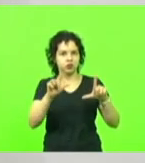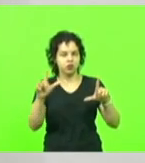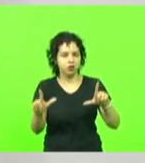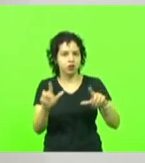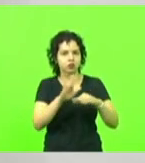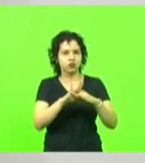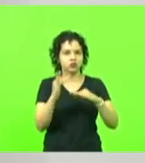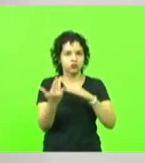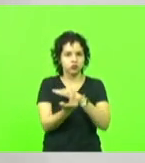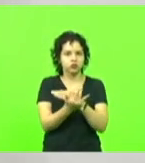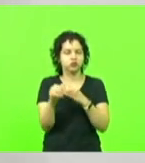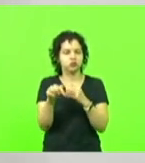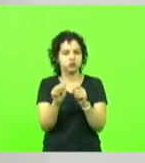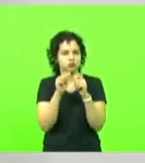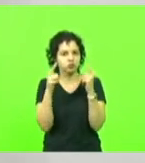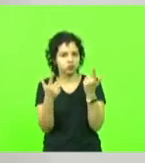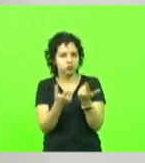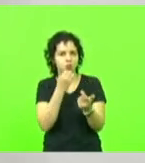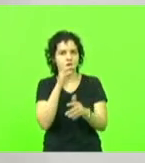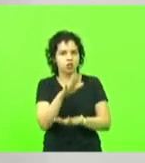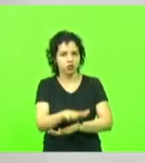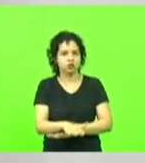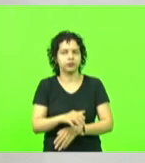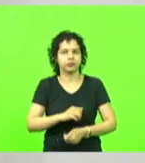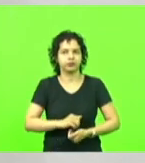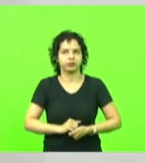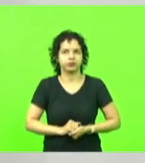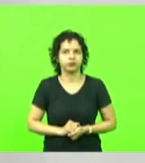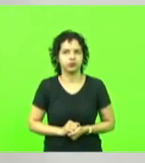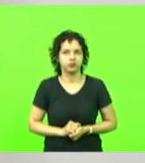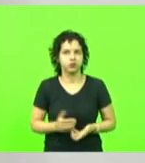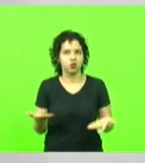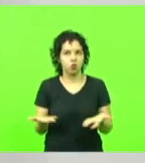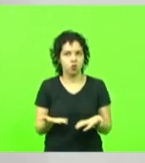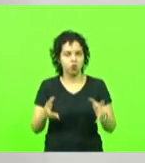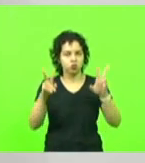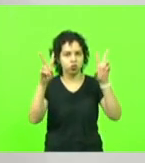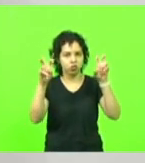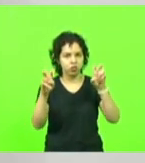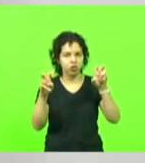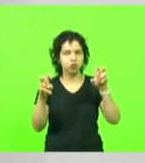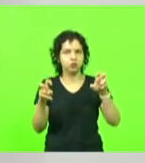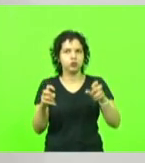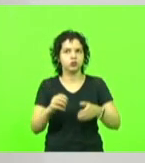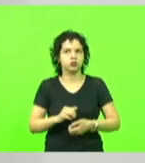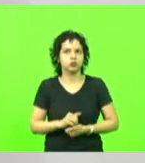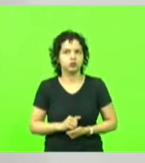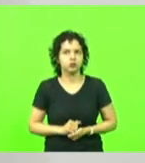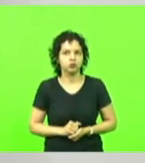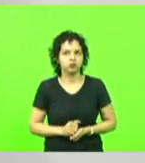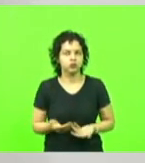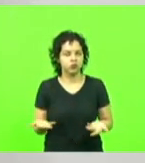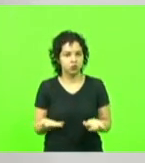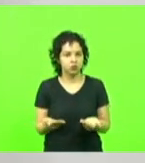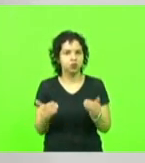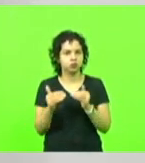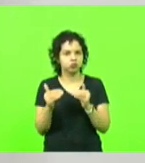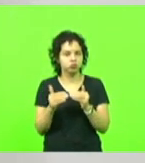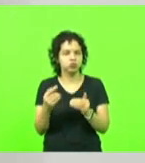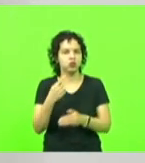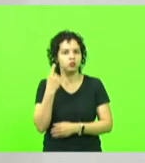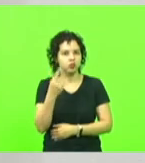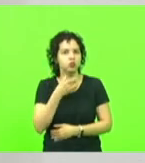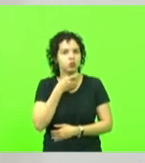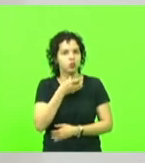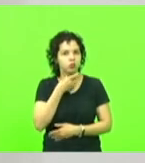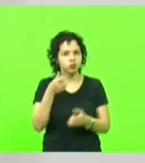casa legislativa a nossa boa tarde. Hoje o tema e aqui fazer sintonia ao que o deputado Cubalquini já